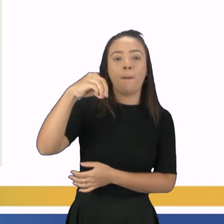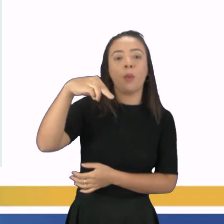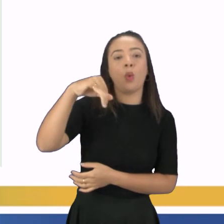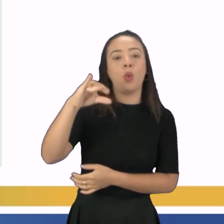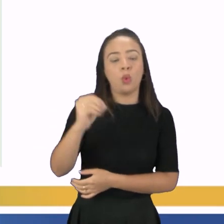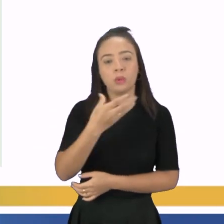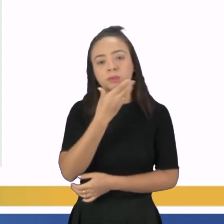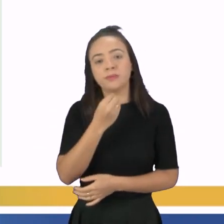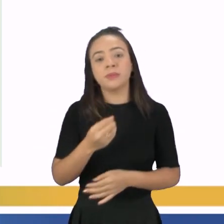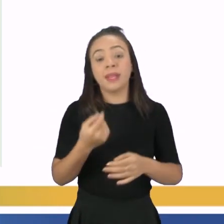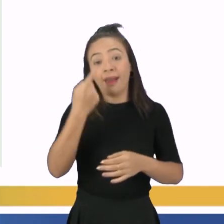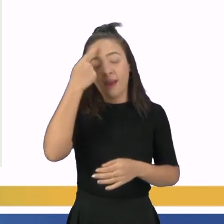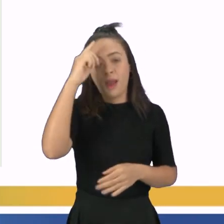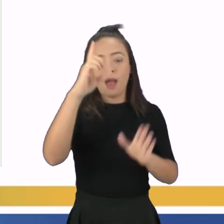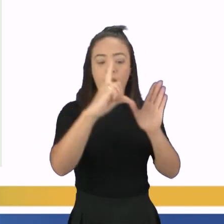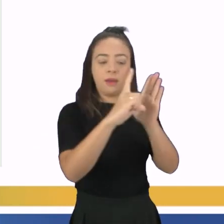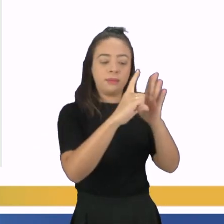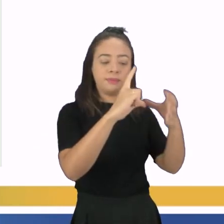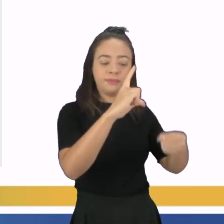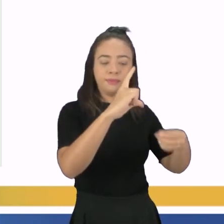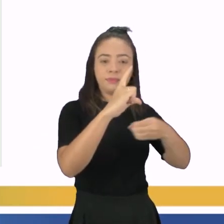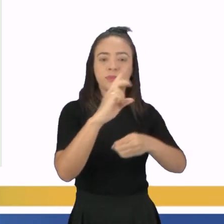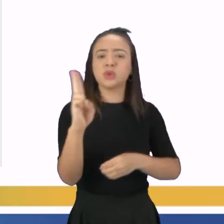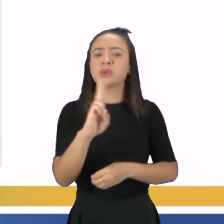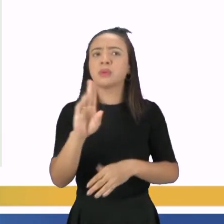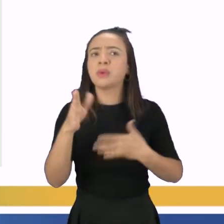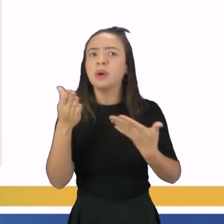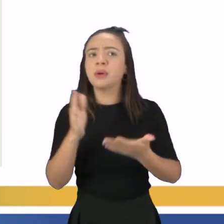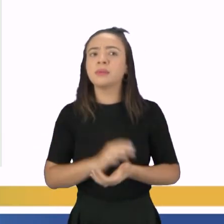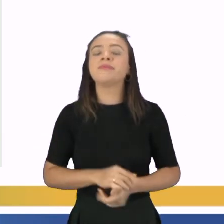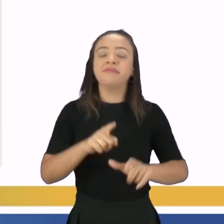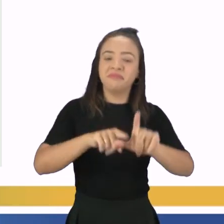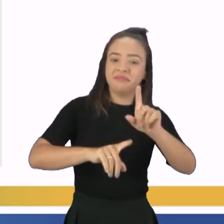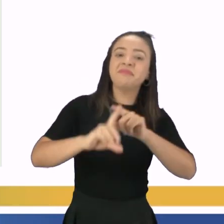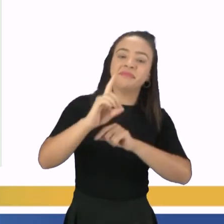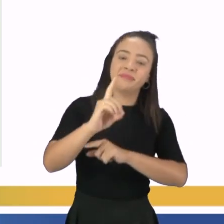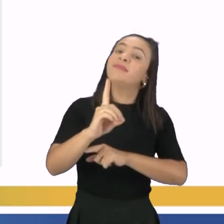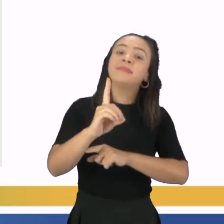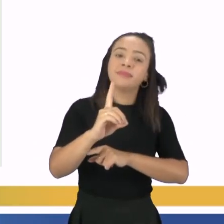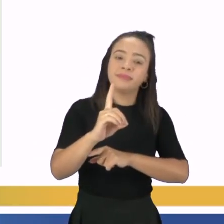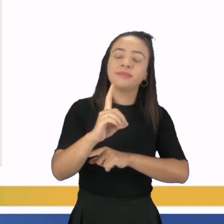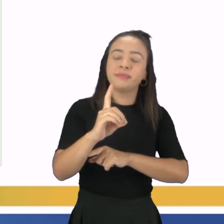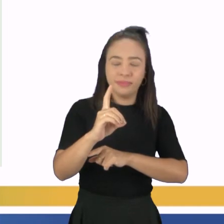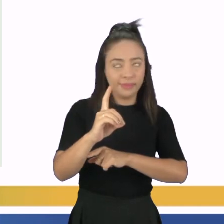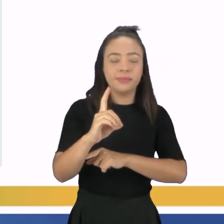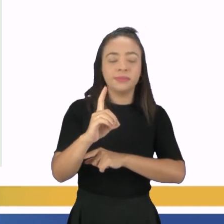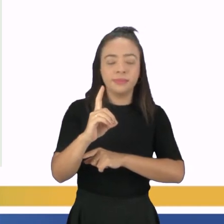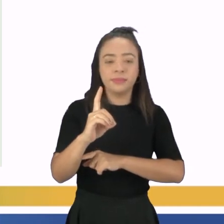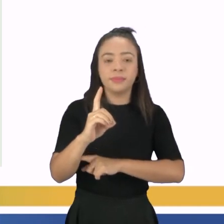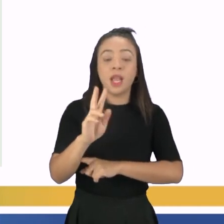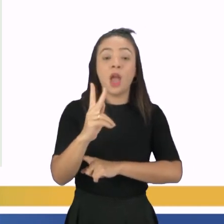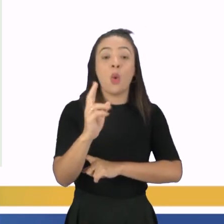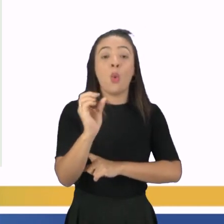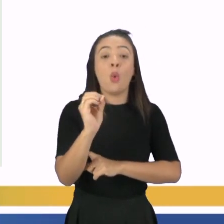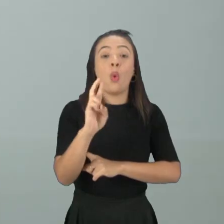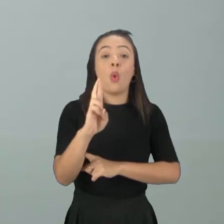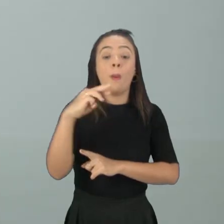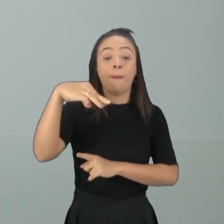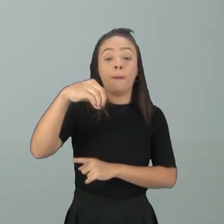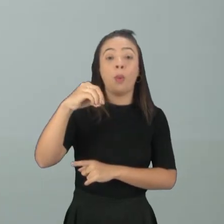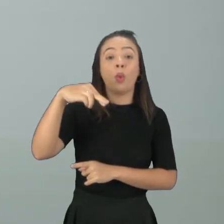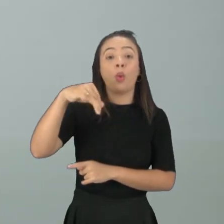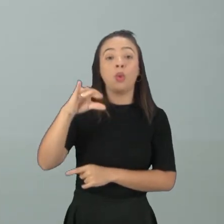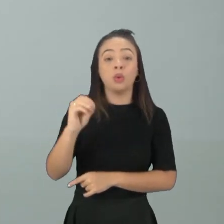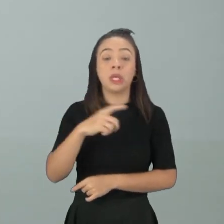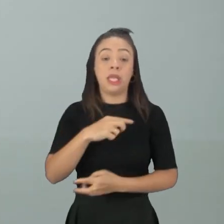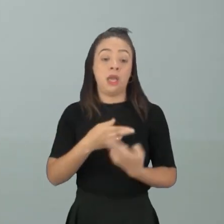testículos, né? Que hormônio é esse? É a testosterona, tá gente? A testosterona é o hormônio masculino